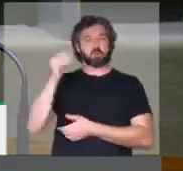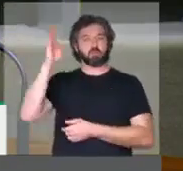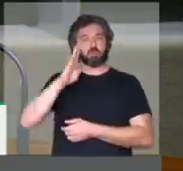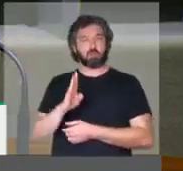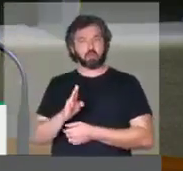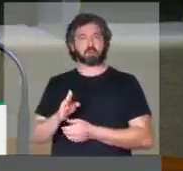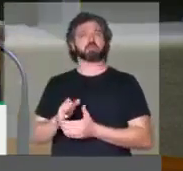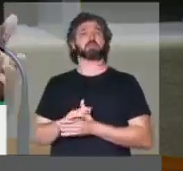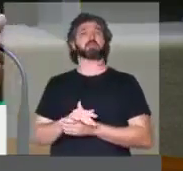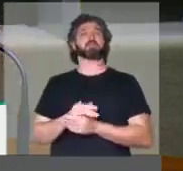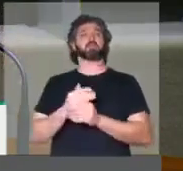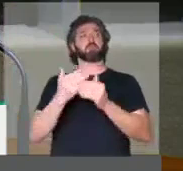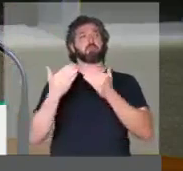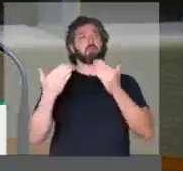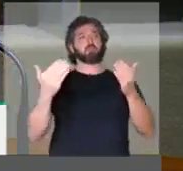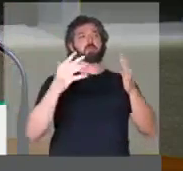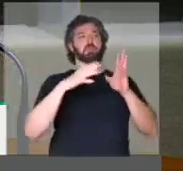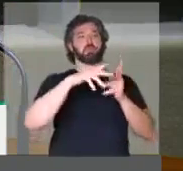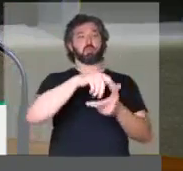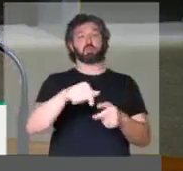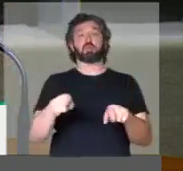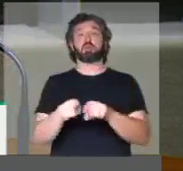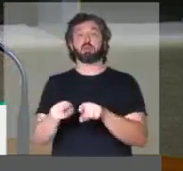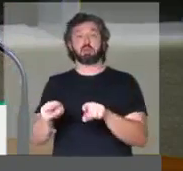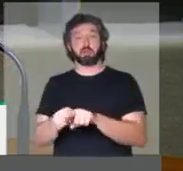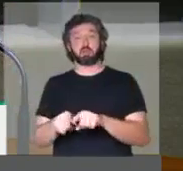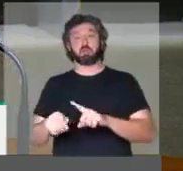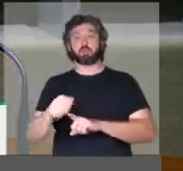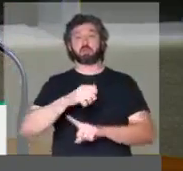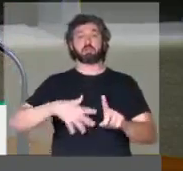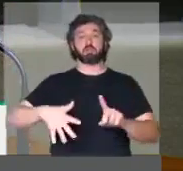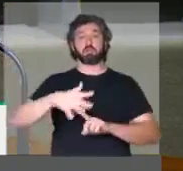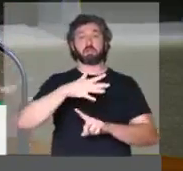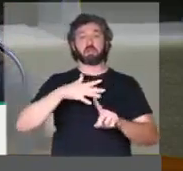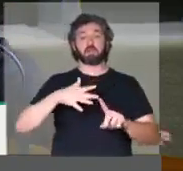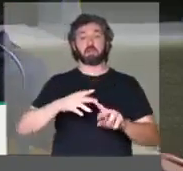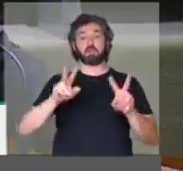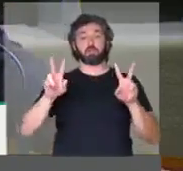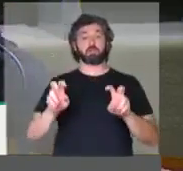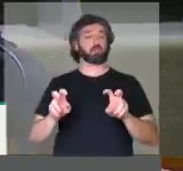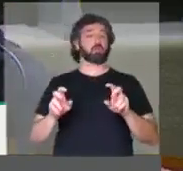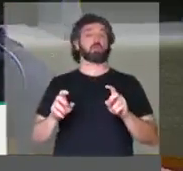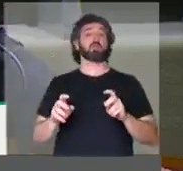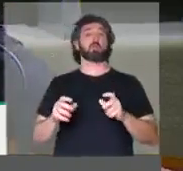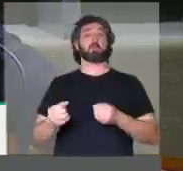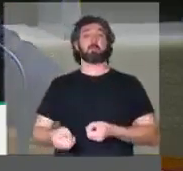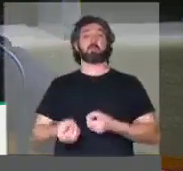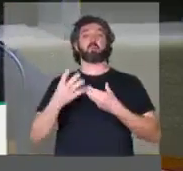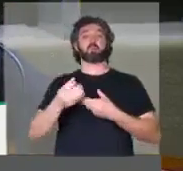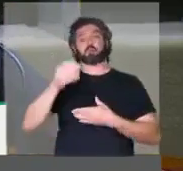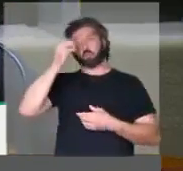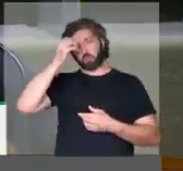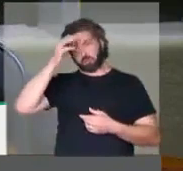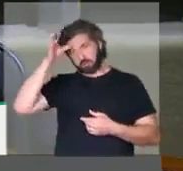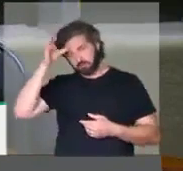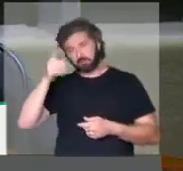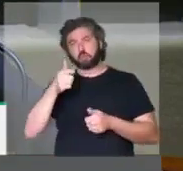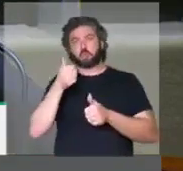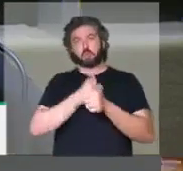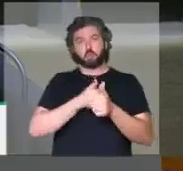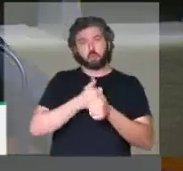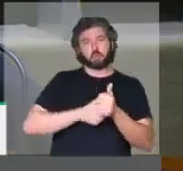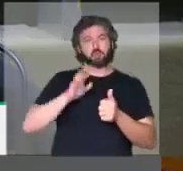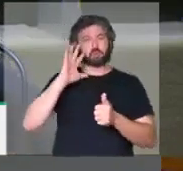país perante o mundo e perante a própria sociedade brasileira no que diz respeito à produção de conhecimento, de busca